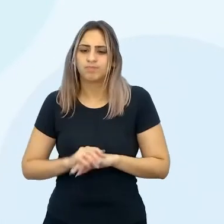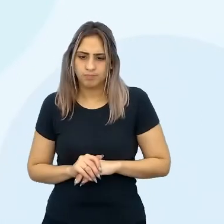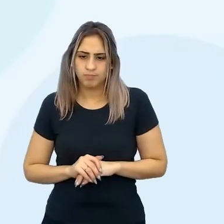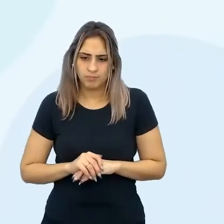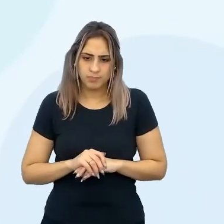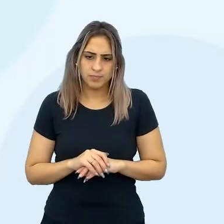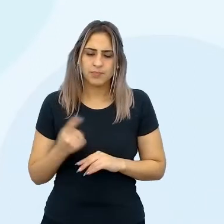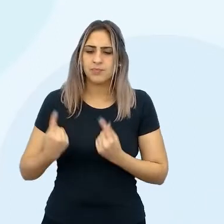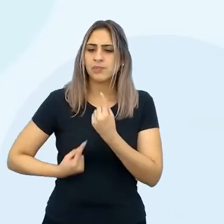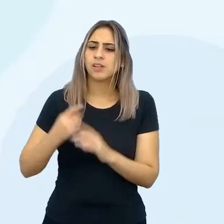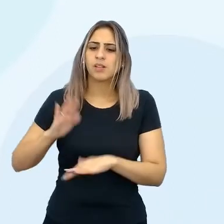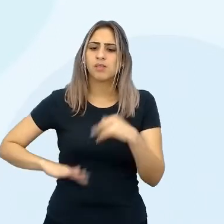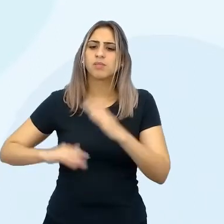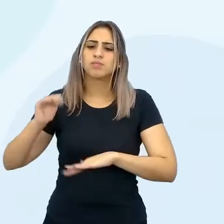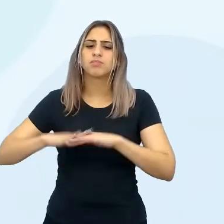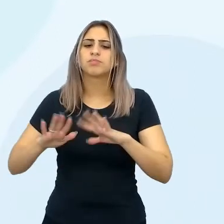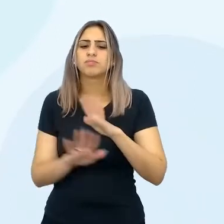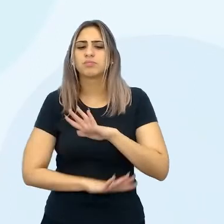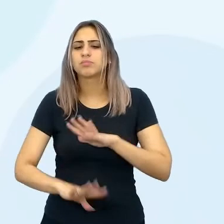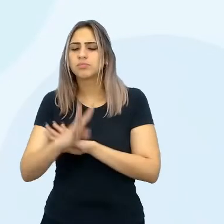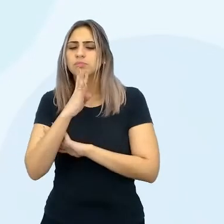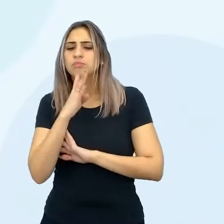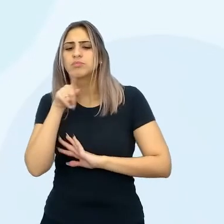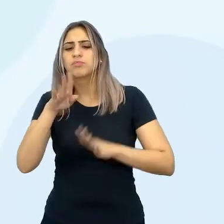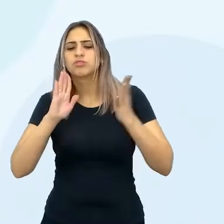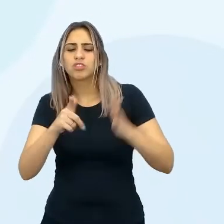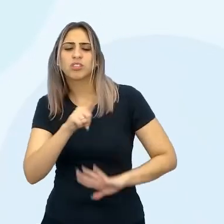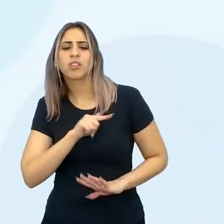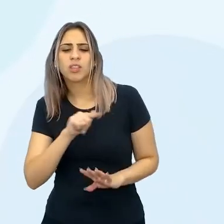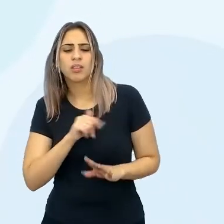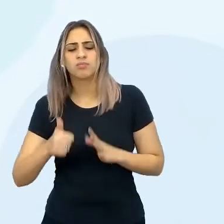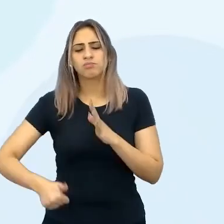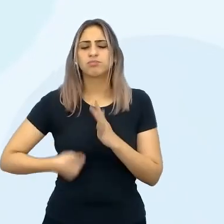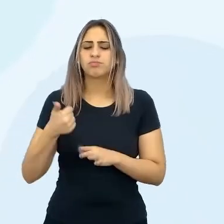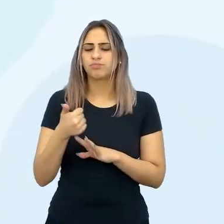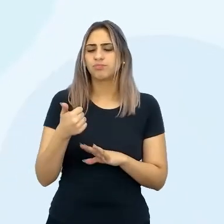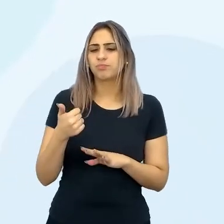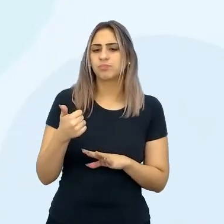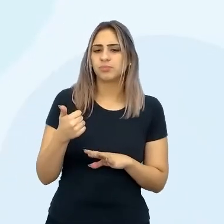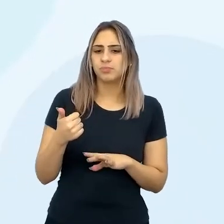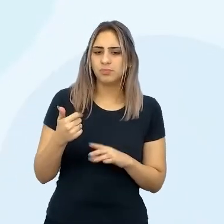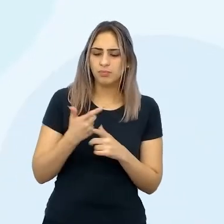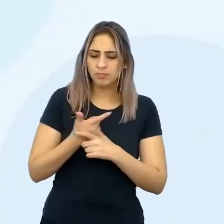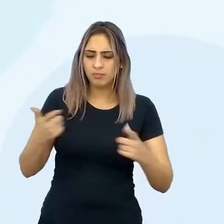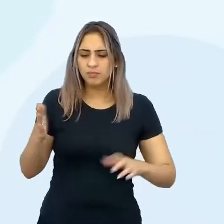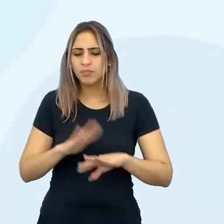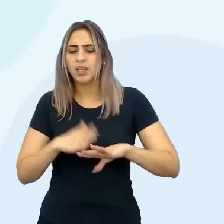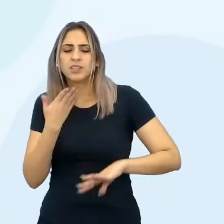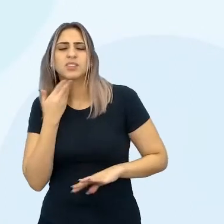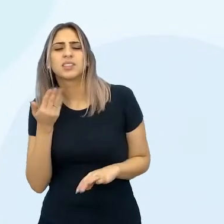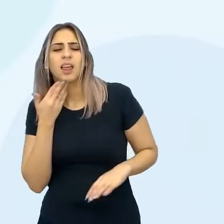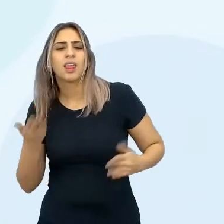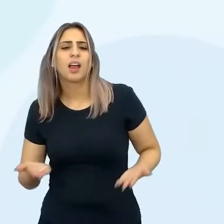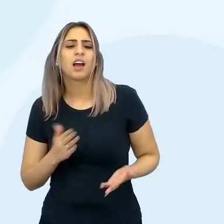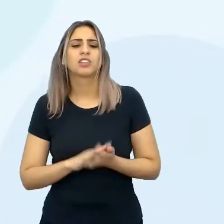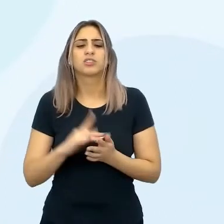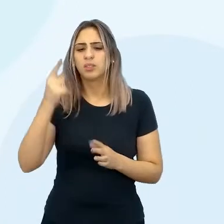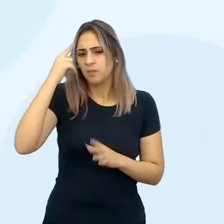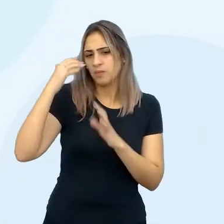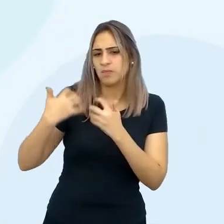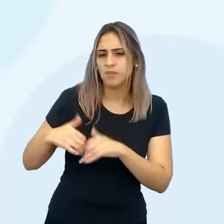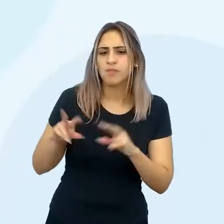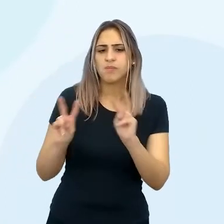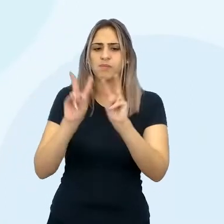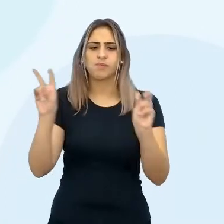Quais habilidades ou áreas de conhecimento que vocês têm melhor domínio ou mais facilidade? Pensando em